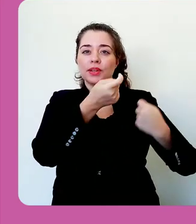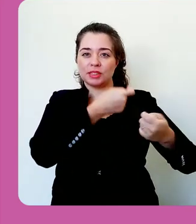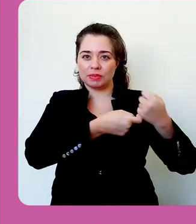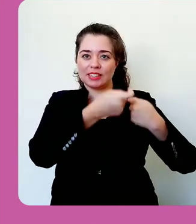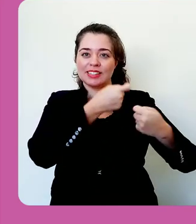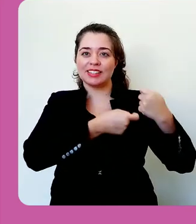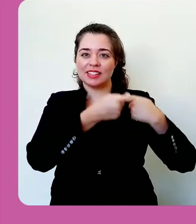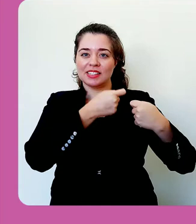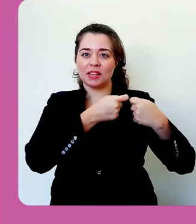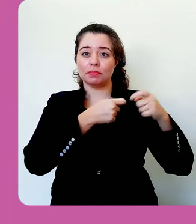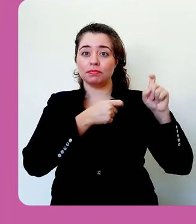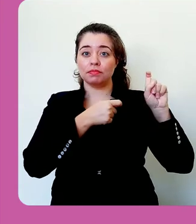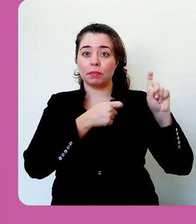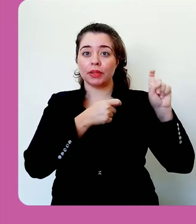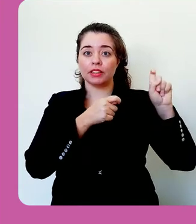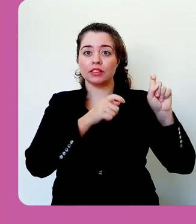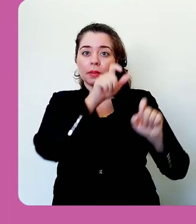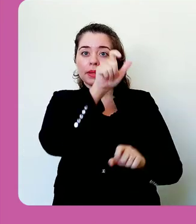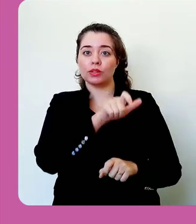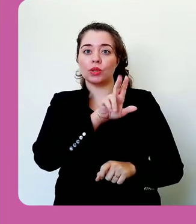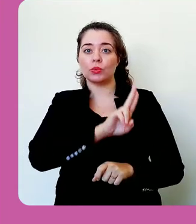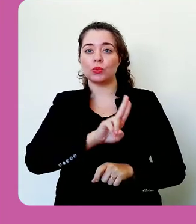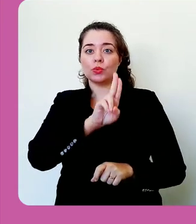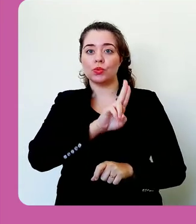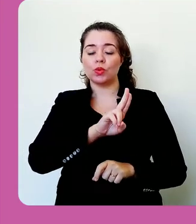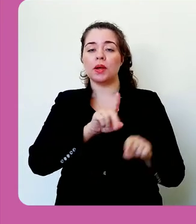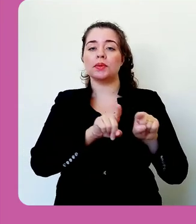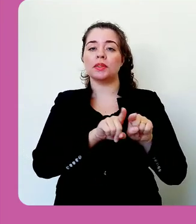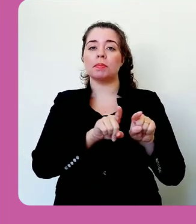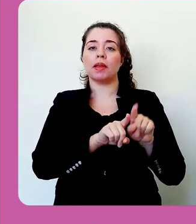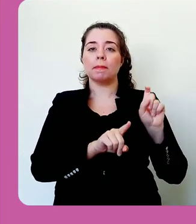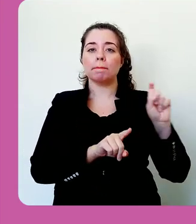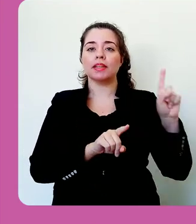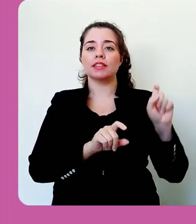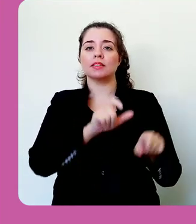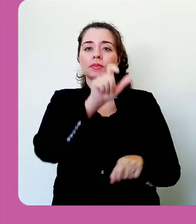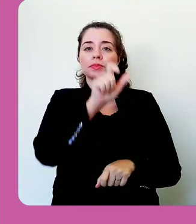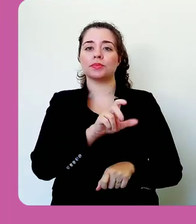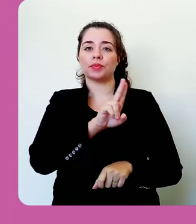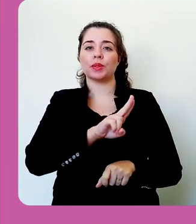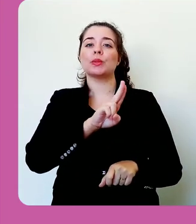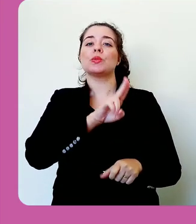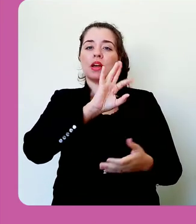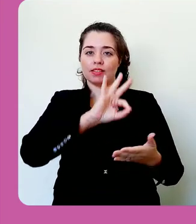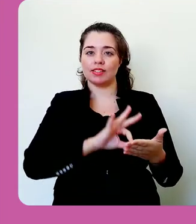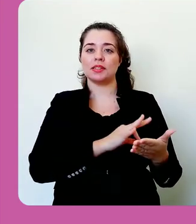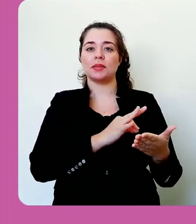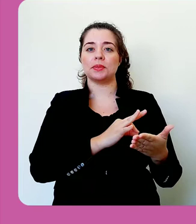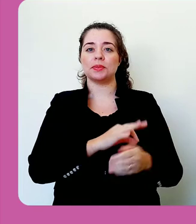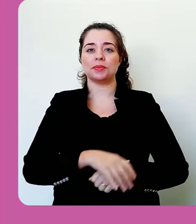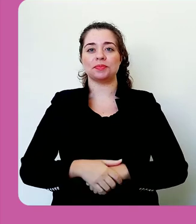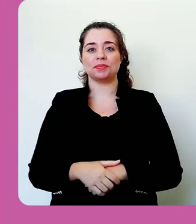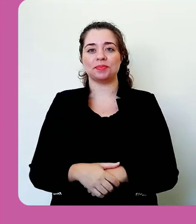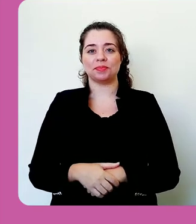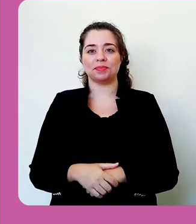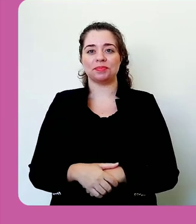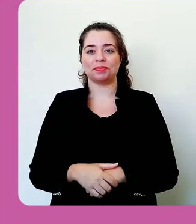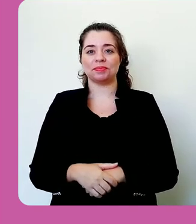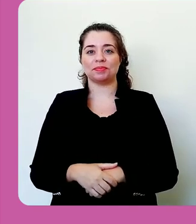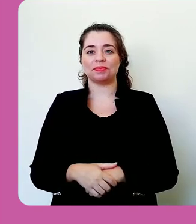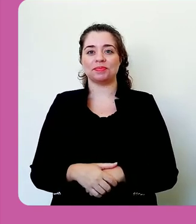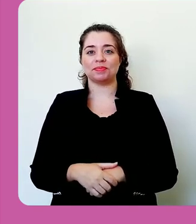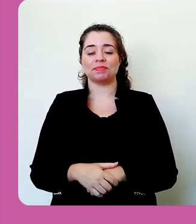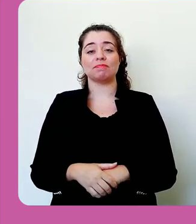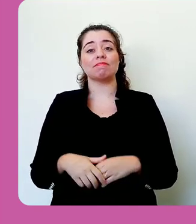no bloco de administração, no link usuários e usuários inscritos. Bom,